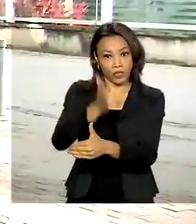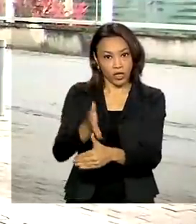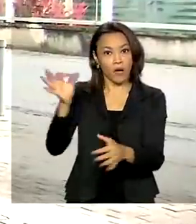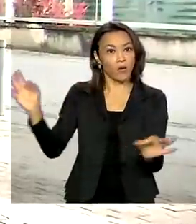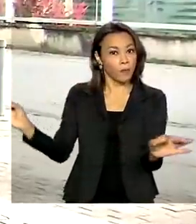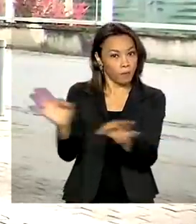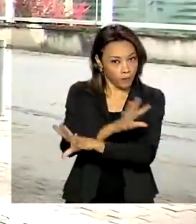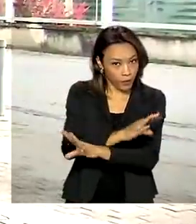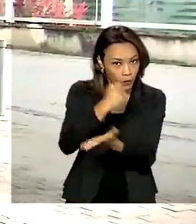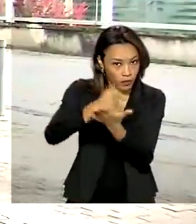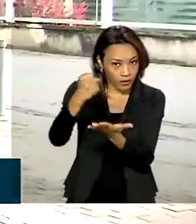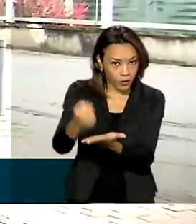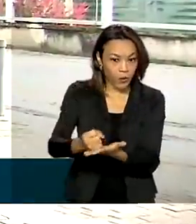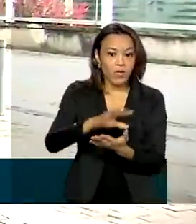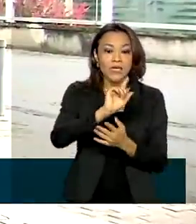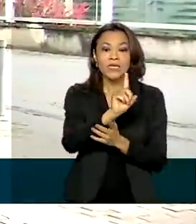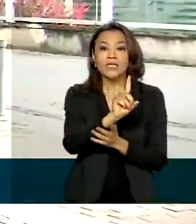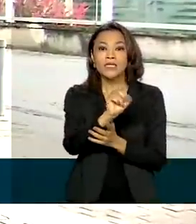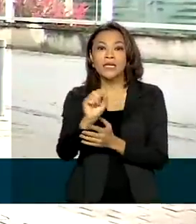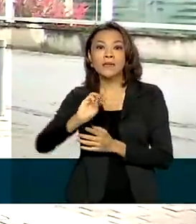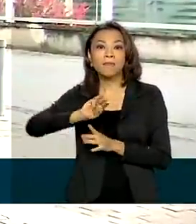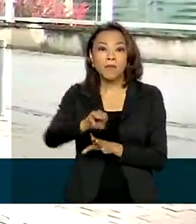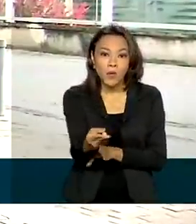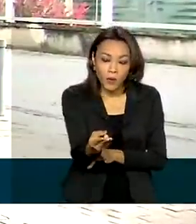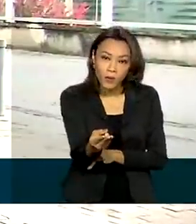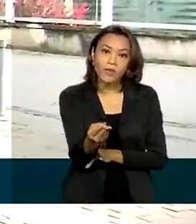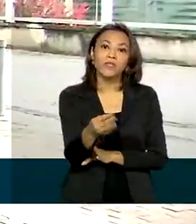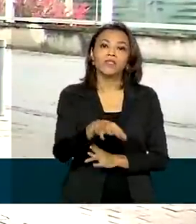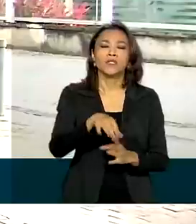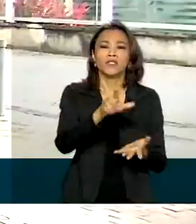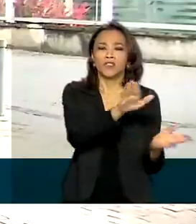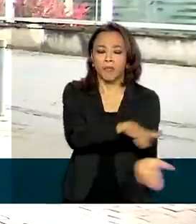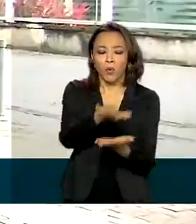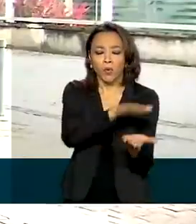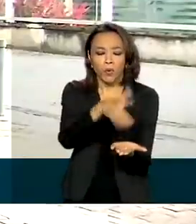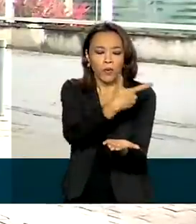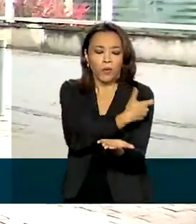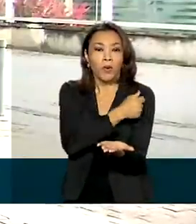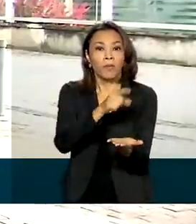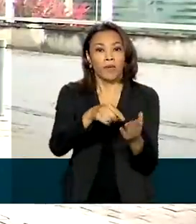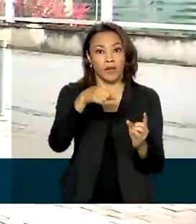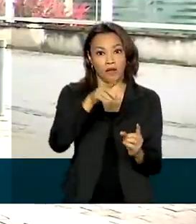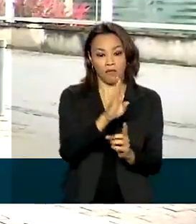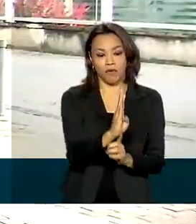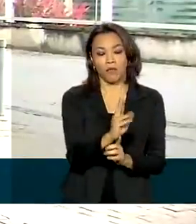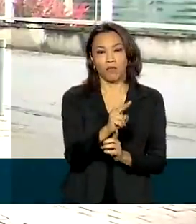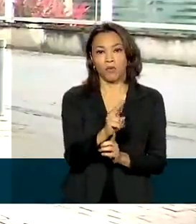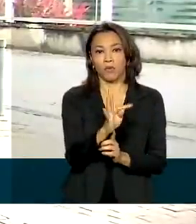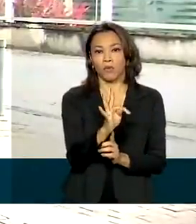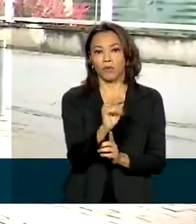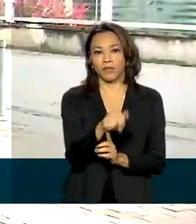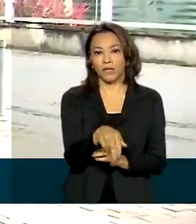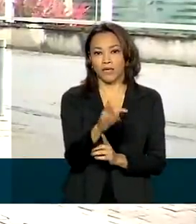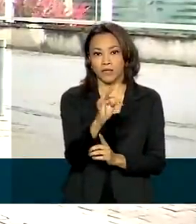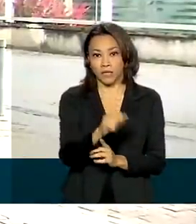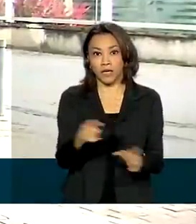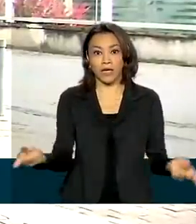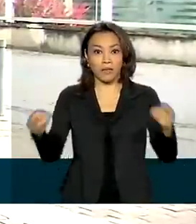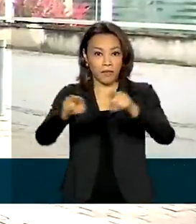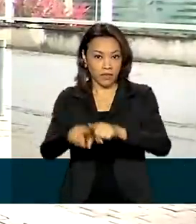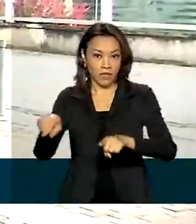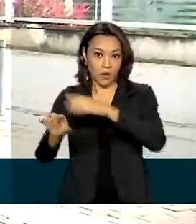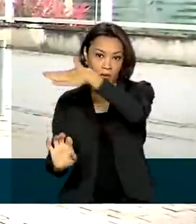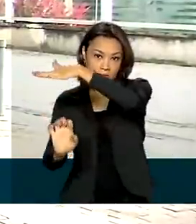compra de 100 milhões de doses produzidas pelo Instituto Butantan em parceria com a farmacêutica chinesa Sinovac. Em entrevista